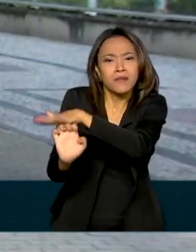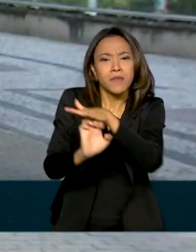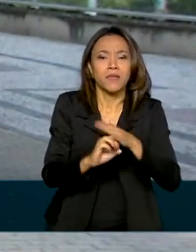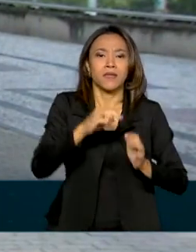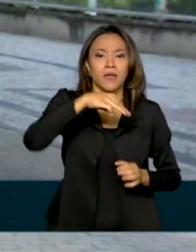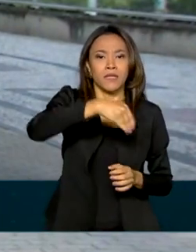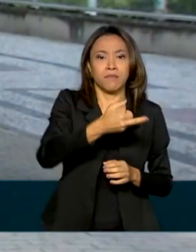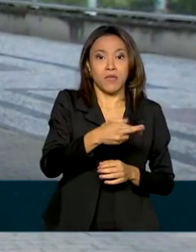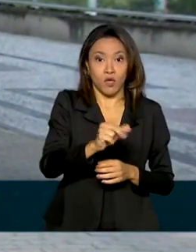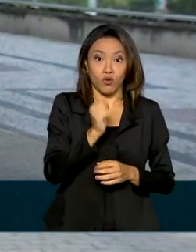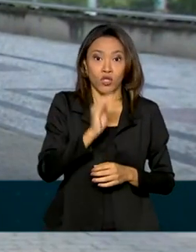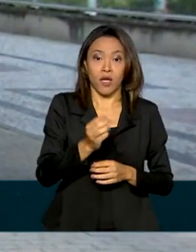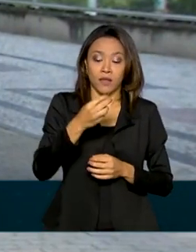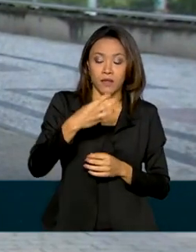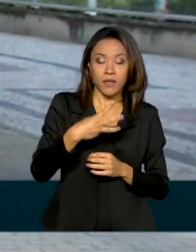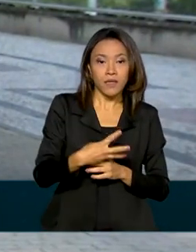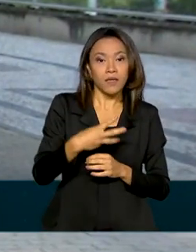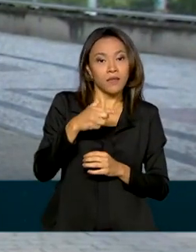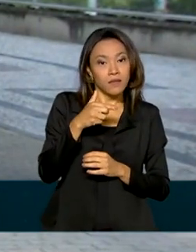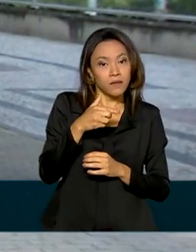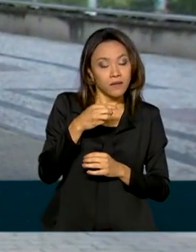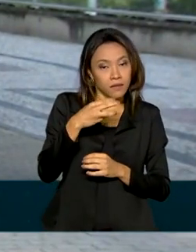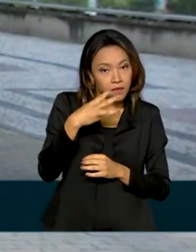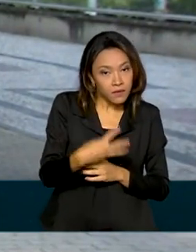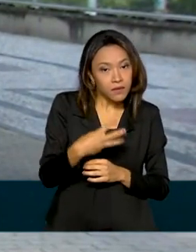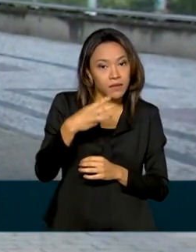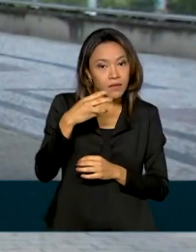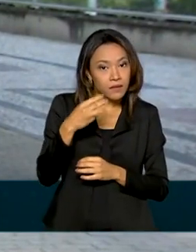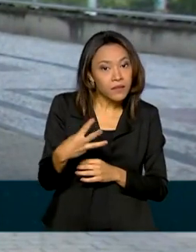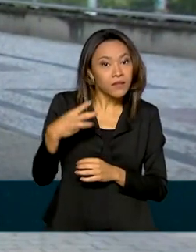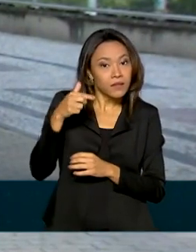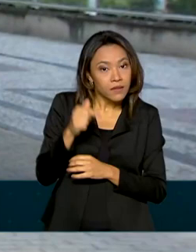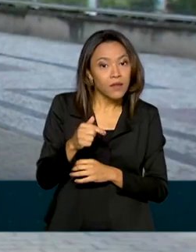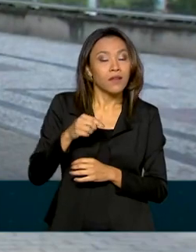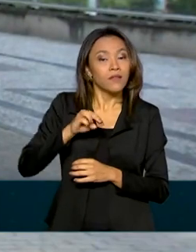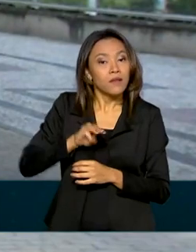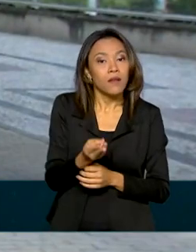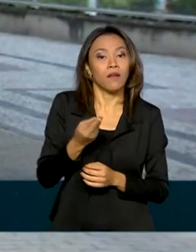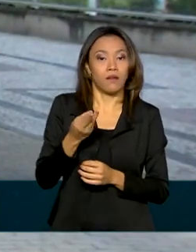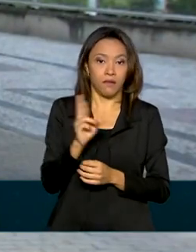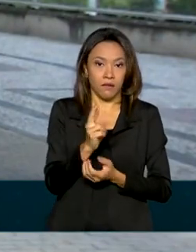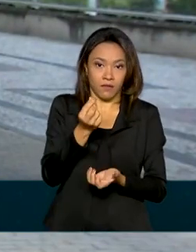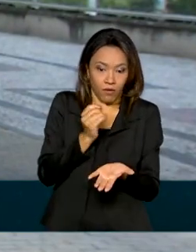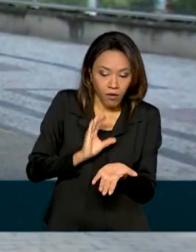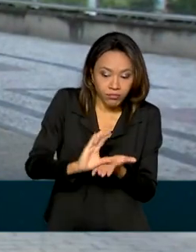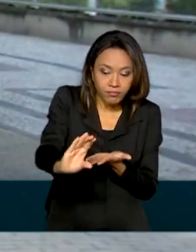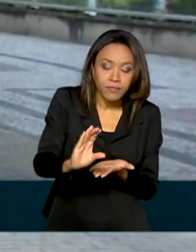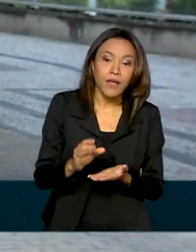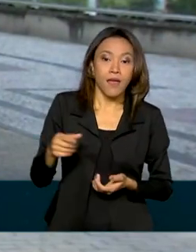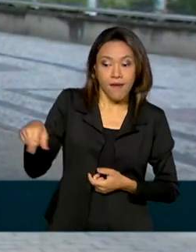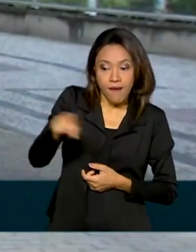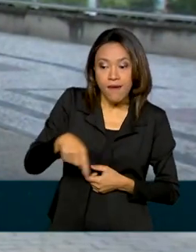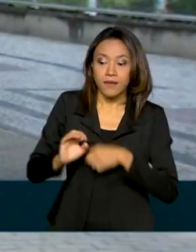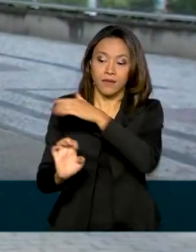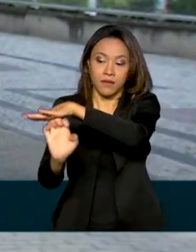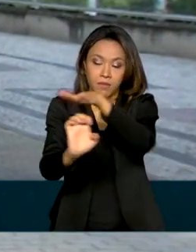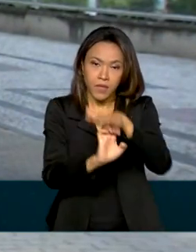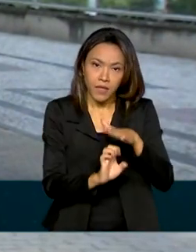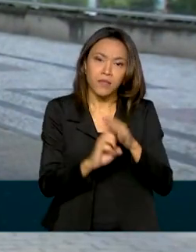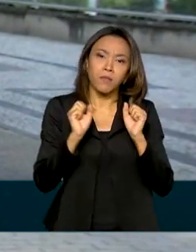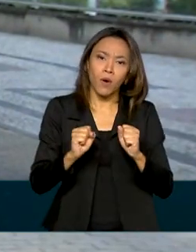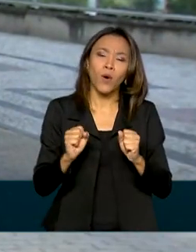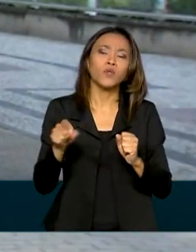37 bilhões de reais direto para as mãos de quem empreende. Esses empresários puderam tomar até 30% do